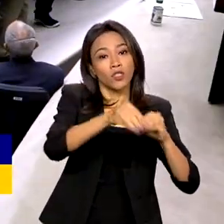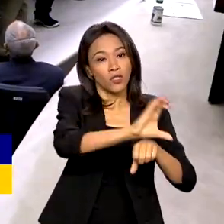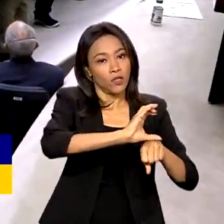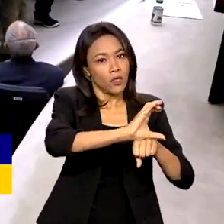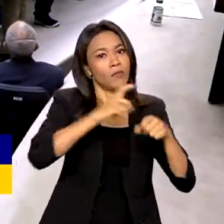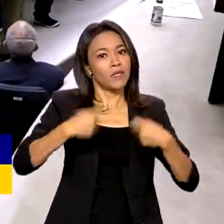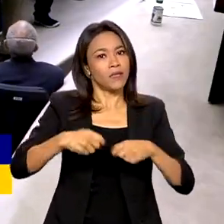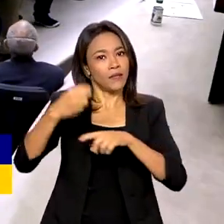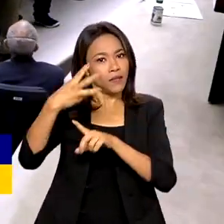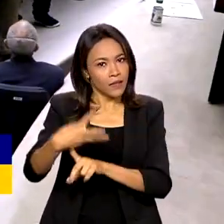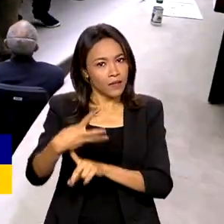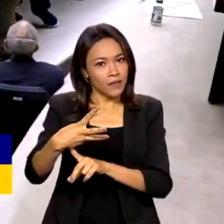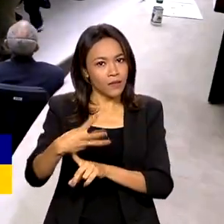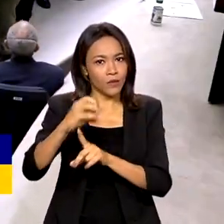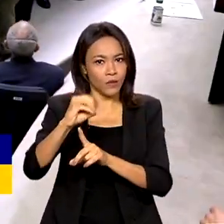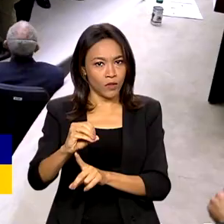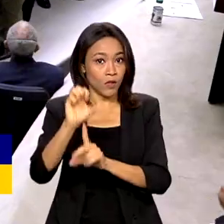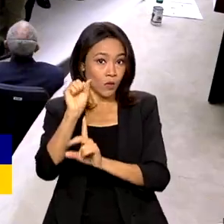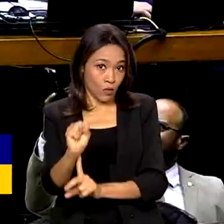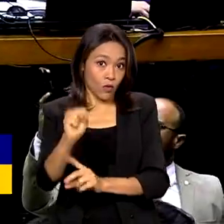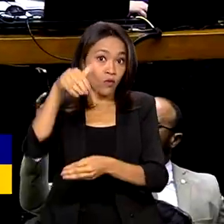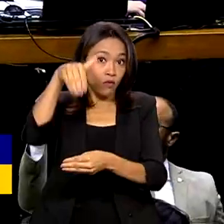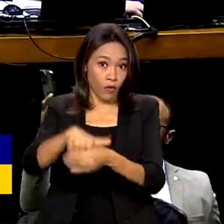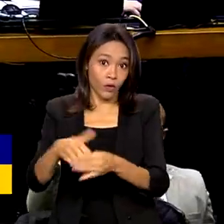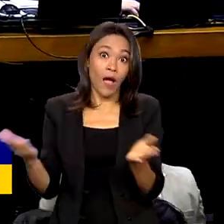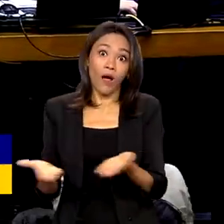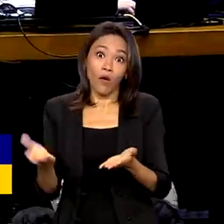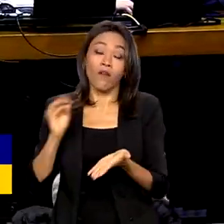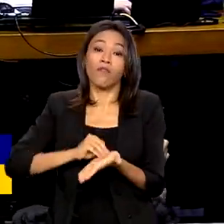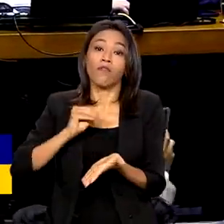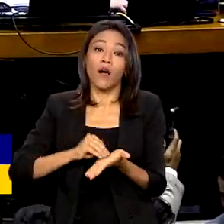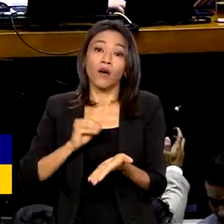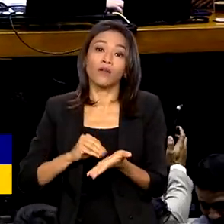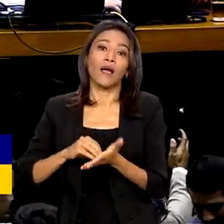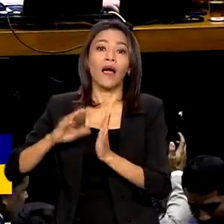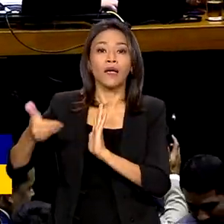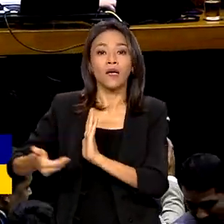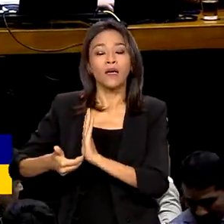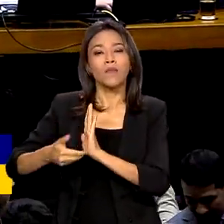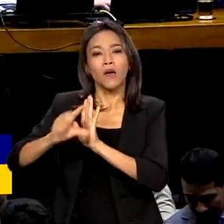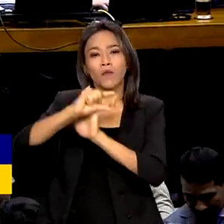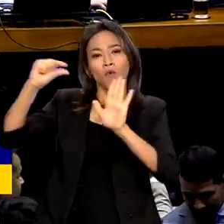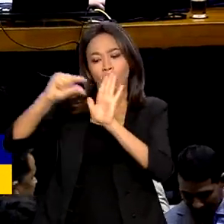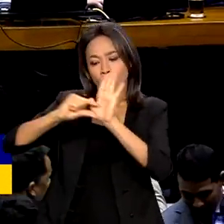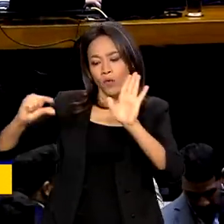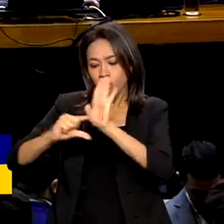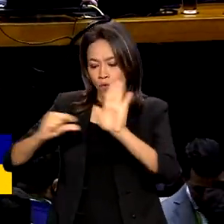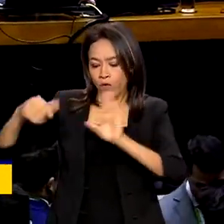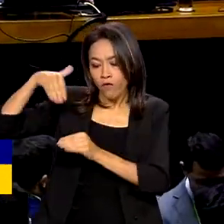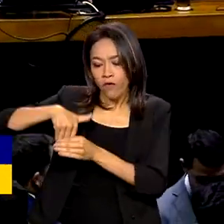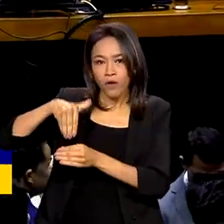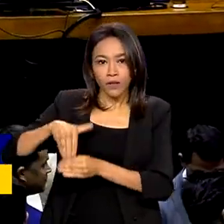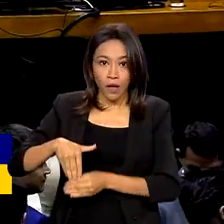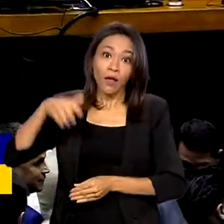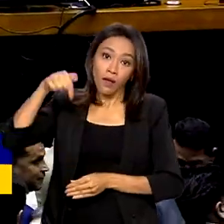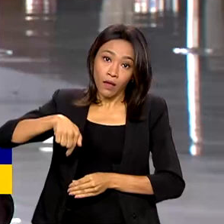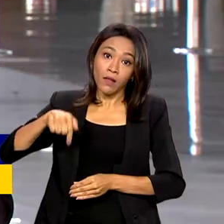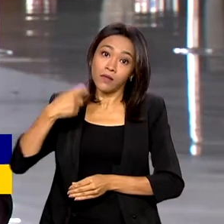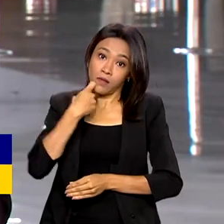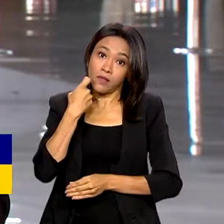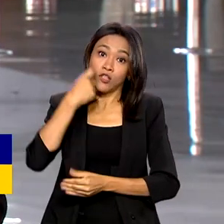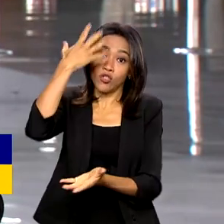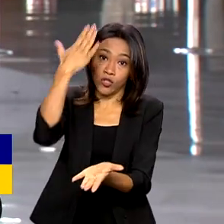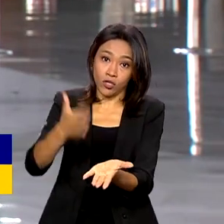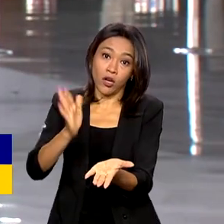308 votos, né. Falta agora a Câmara votar, né, os destaques, o que deve acontecer ainda nesta sexta-feira, em sessão